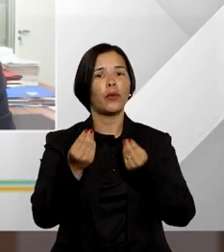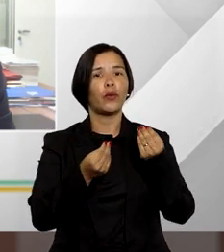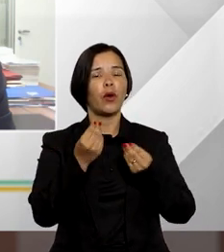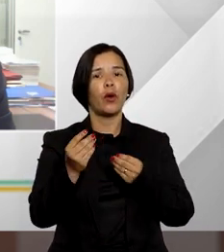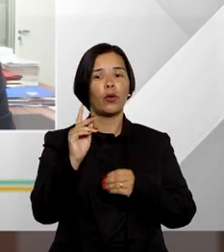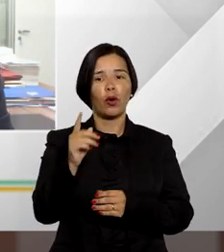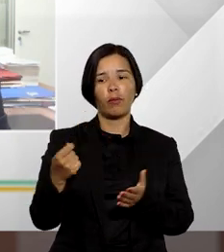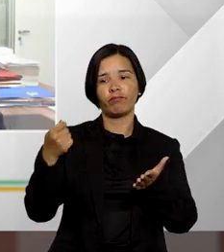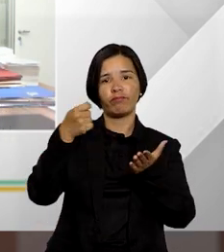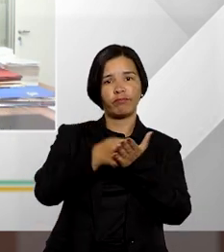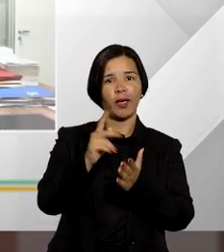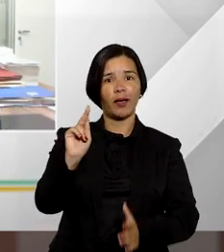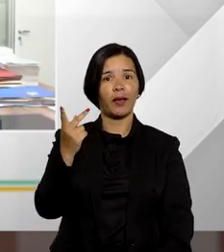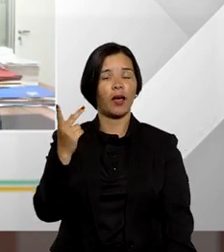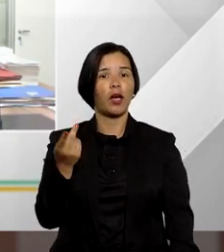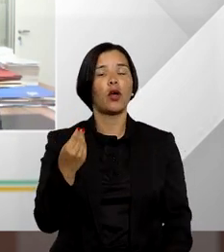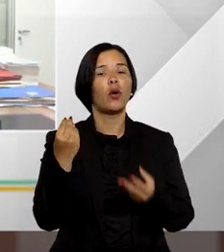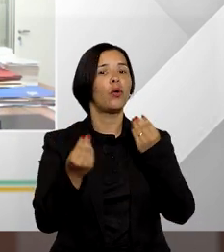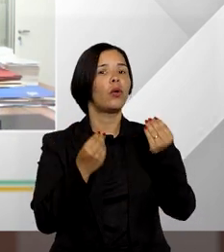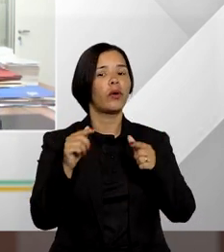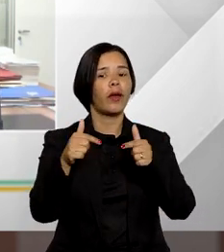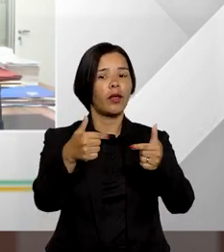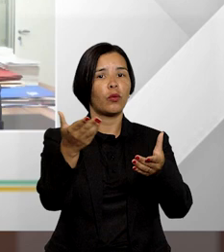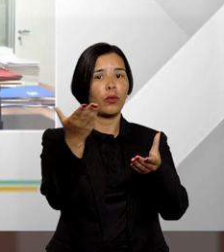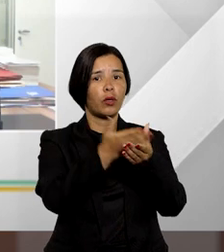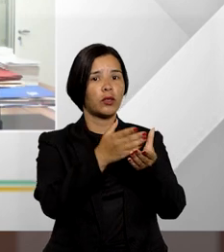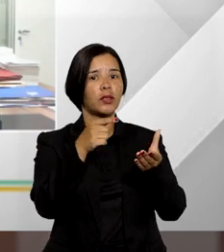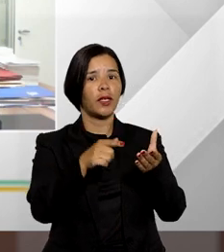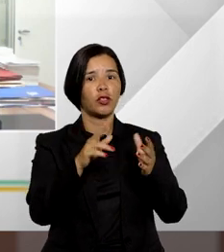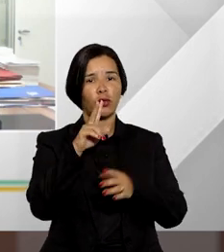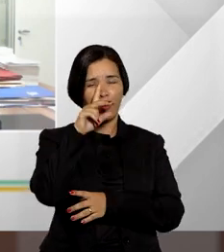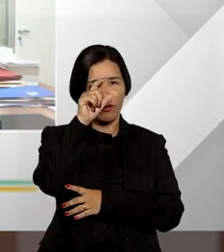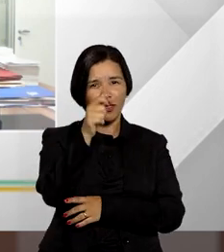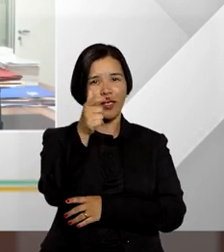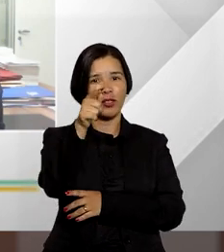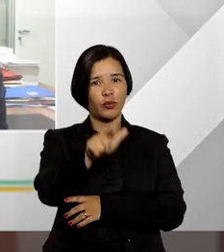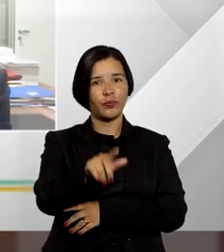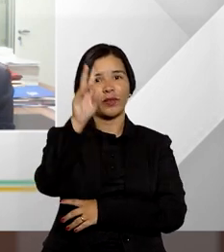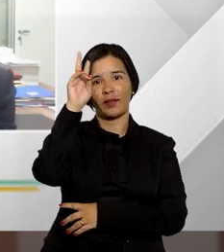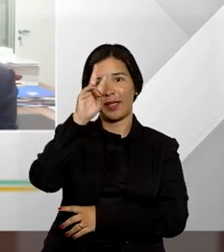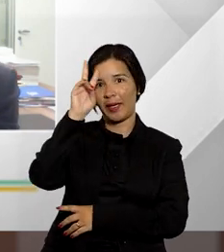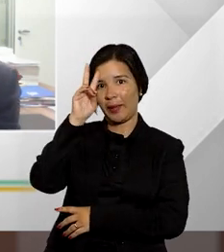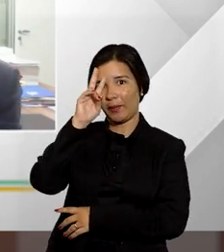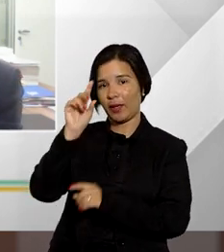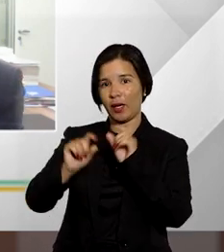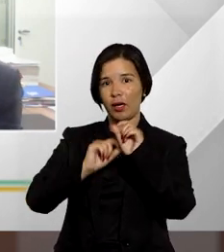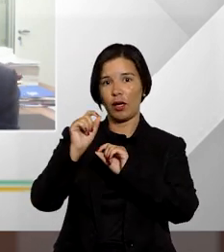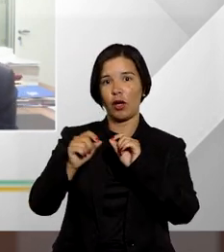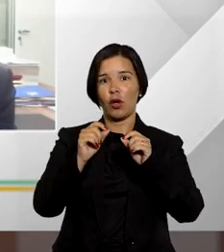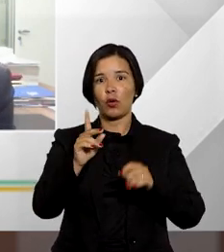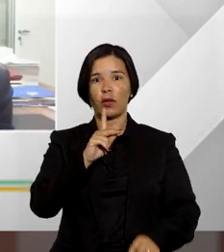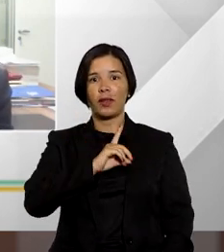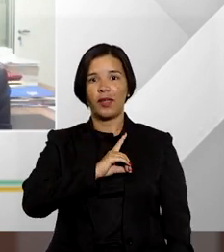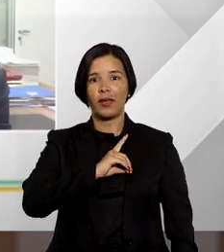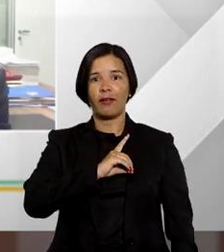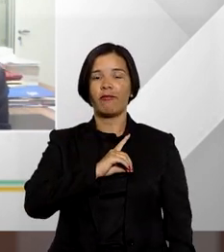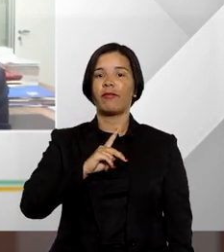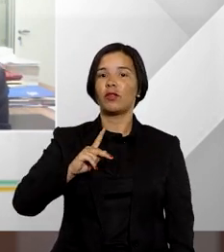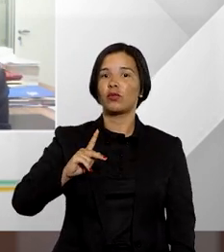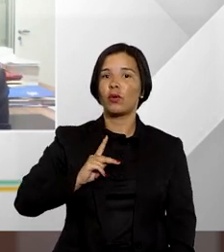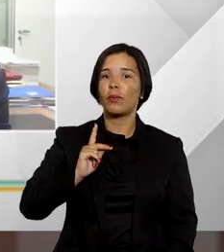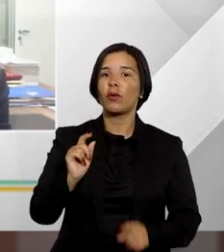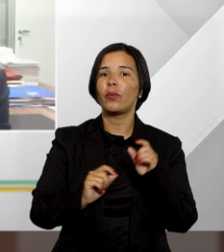mencionou essa explicação aí o que seria o defensor da ativa eu gostaria só de que o senhor reforçasse novamente aqui para relembrar o que seria o defensor